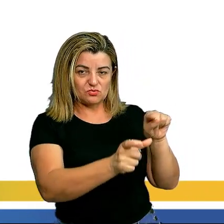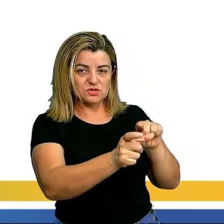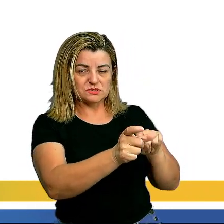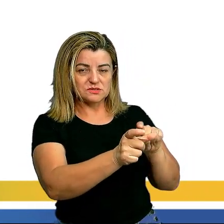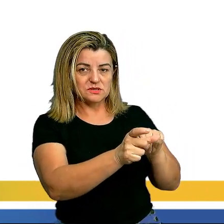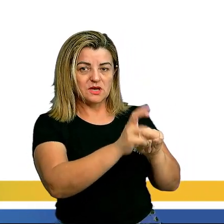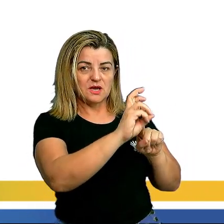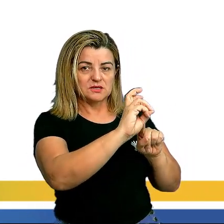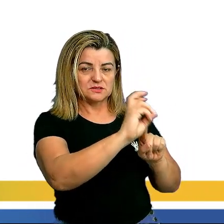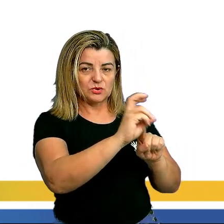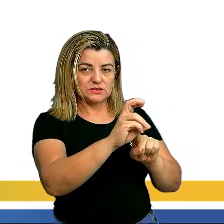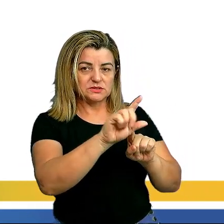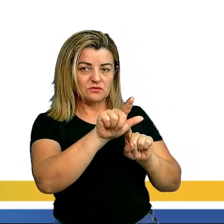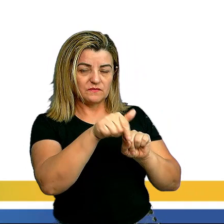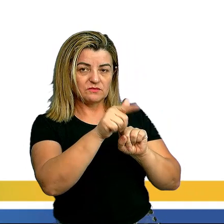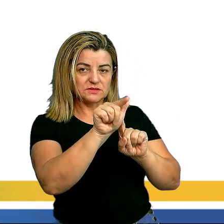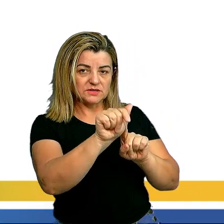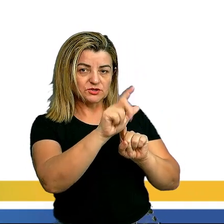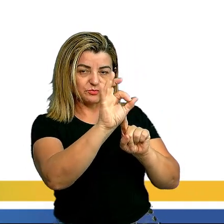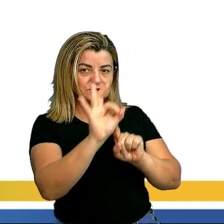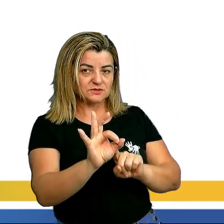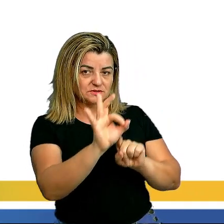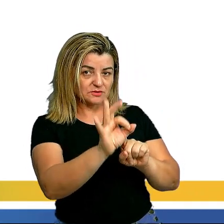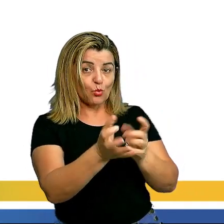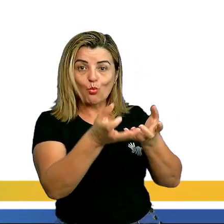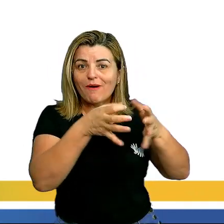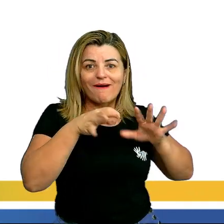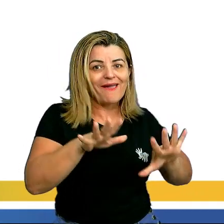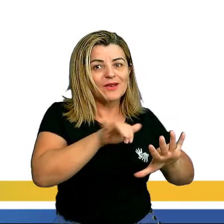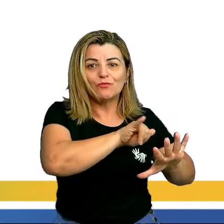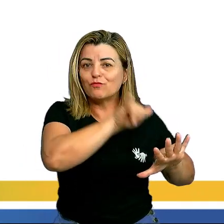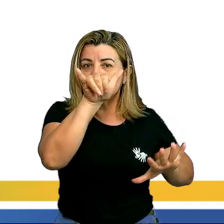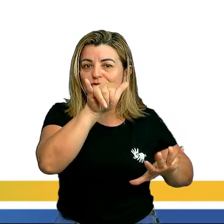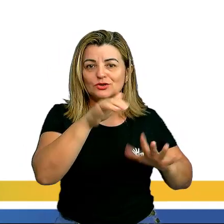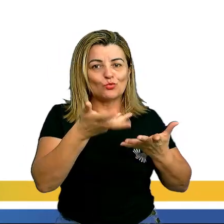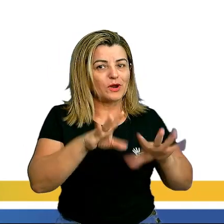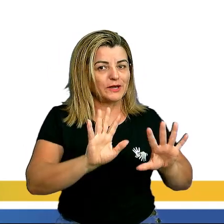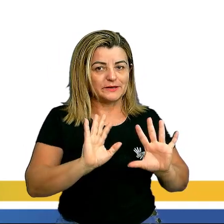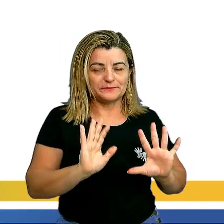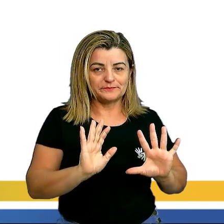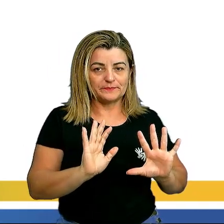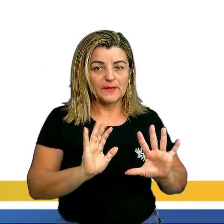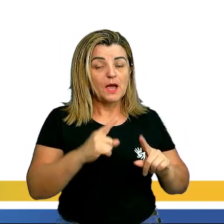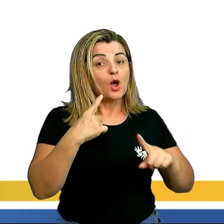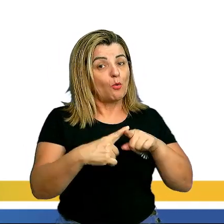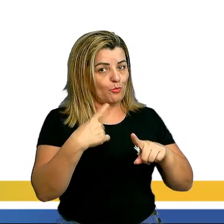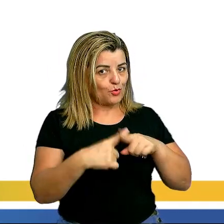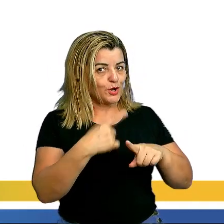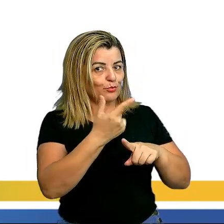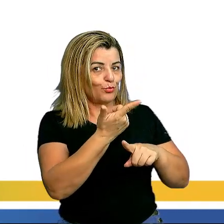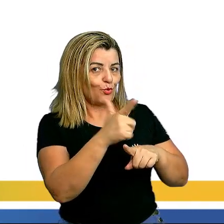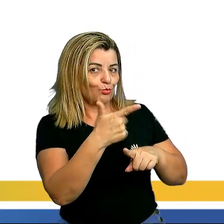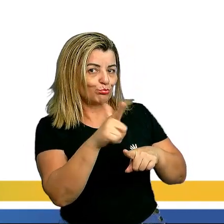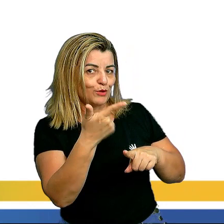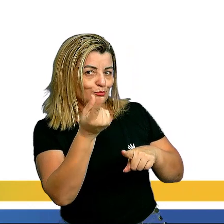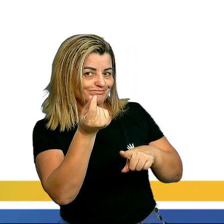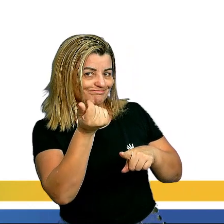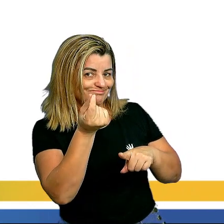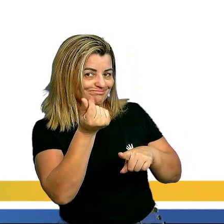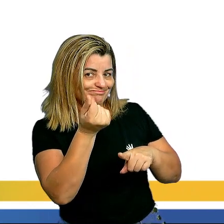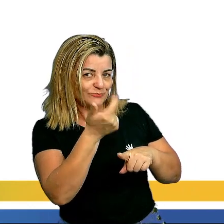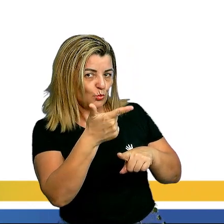,7% não pretende viajar, tá? Devido à falta de condições